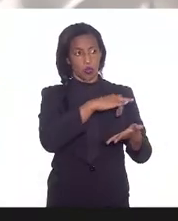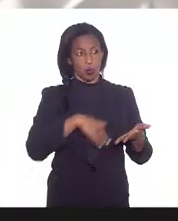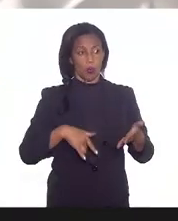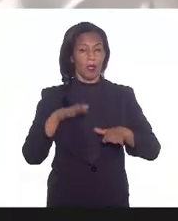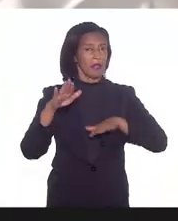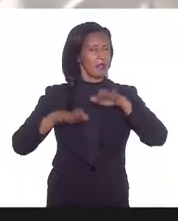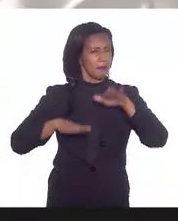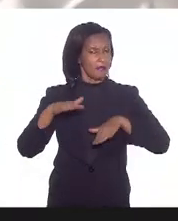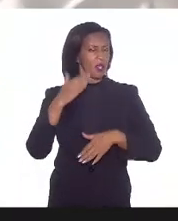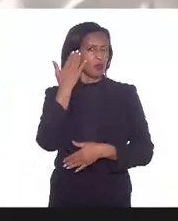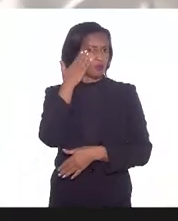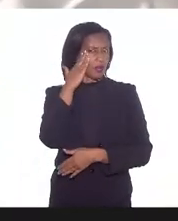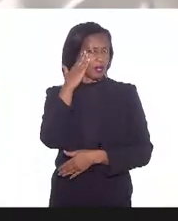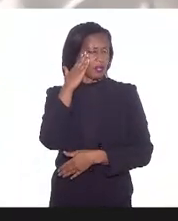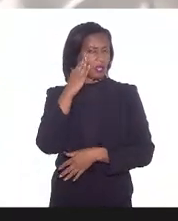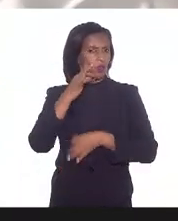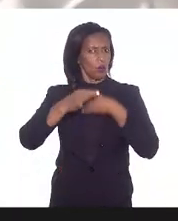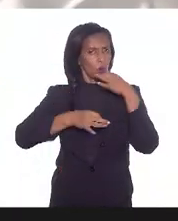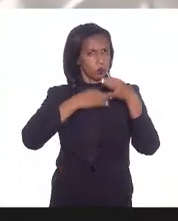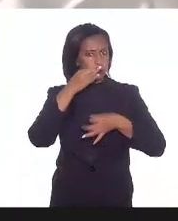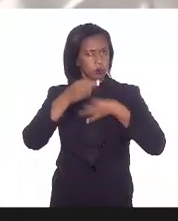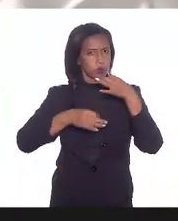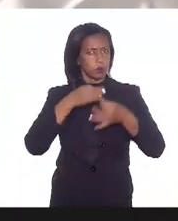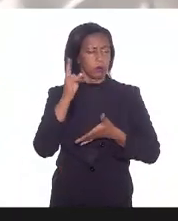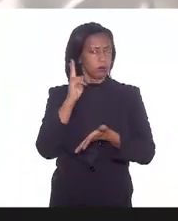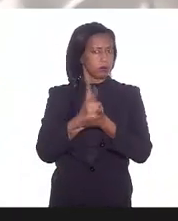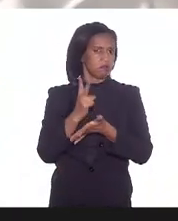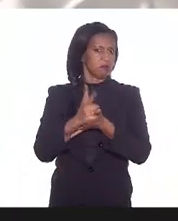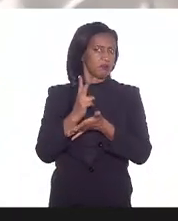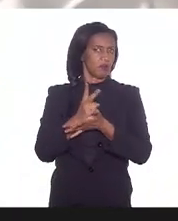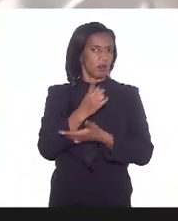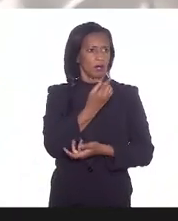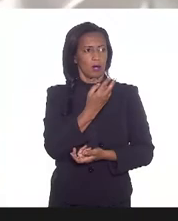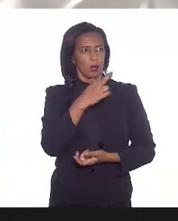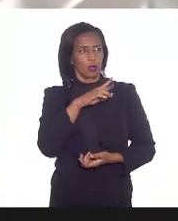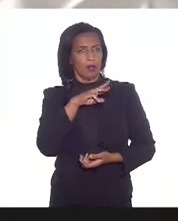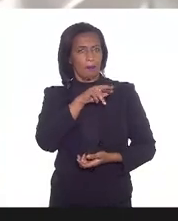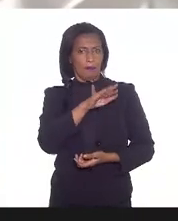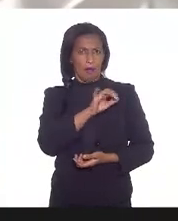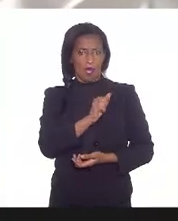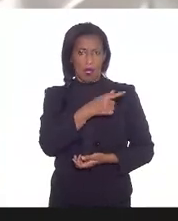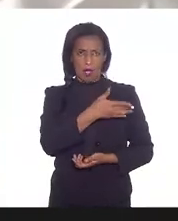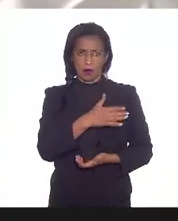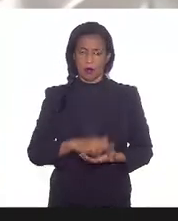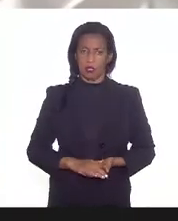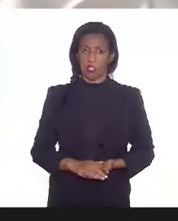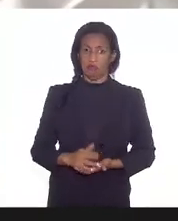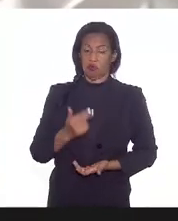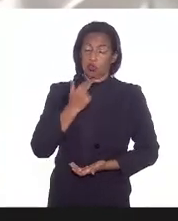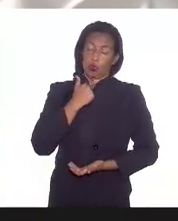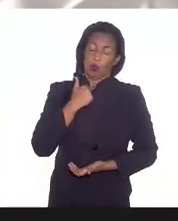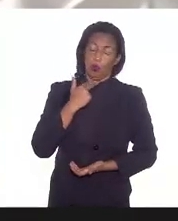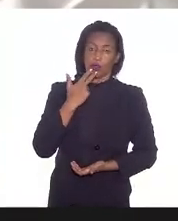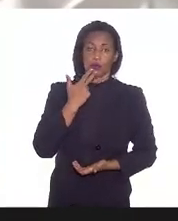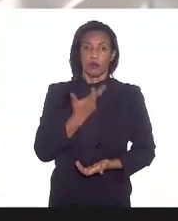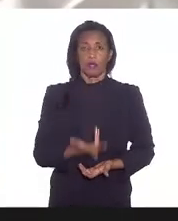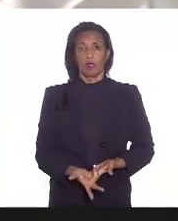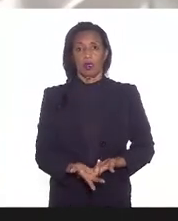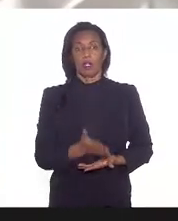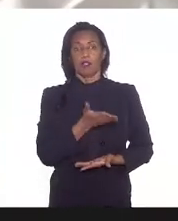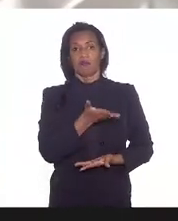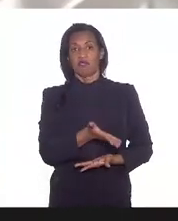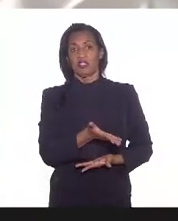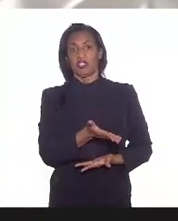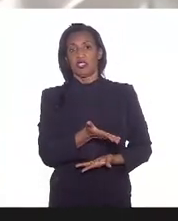mesmo entendendo a ponderação pertinente da doutora Márcia que a gente não pode dizer que está